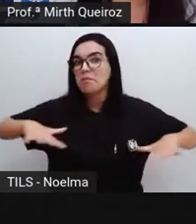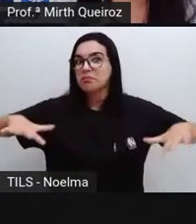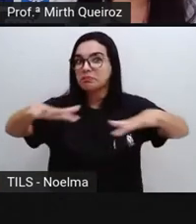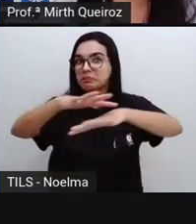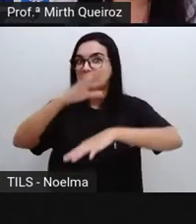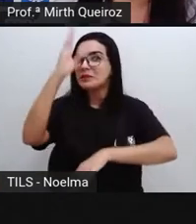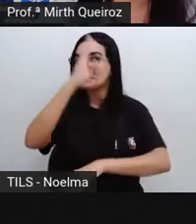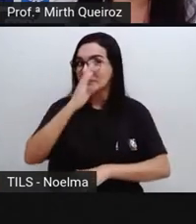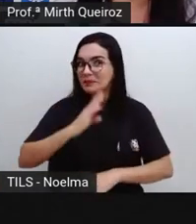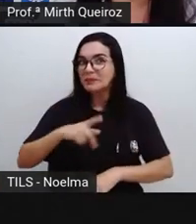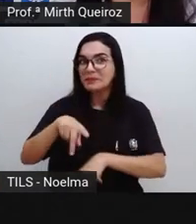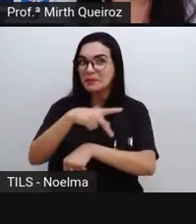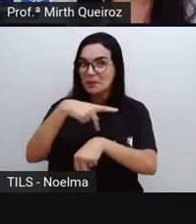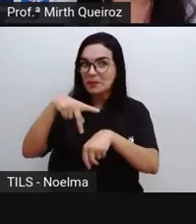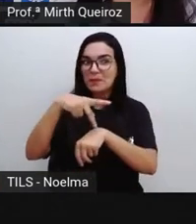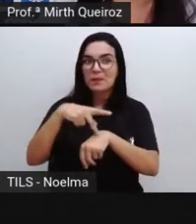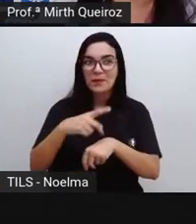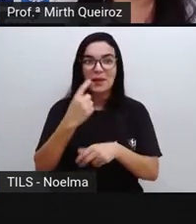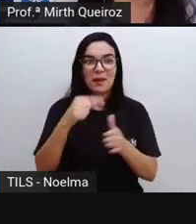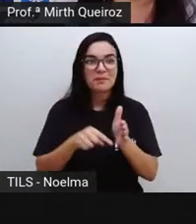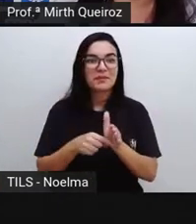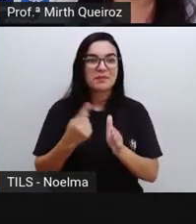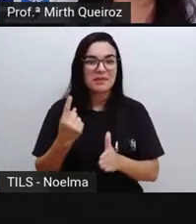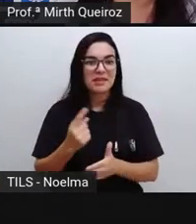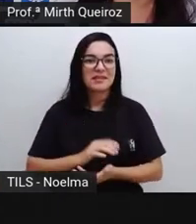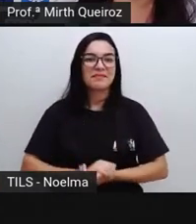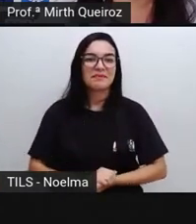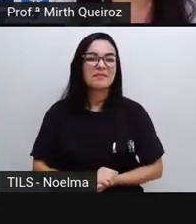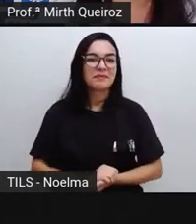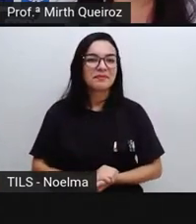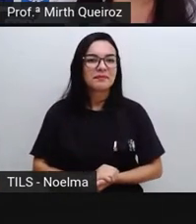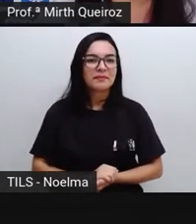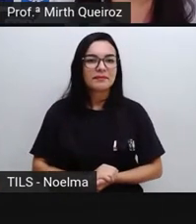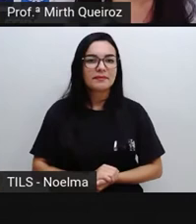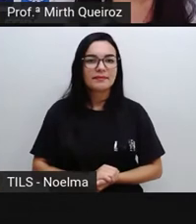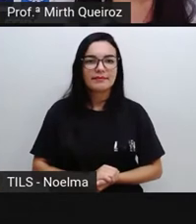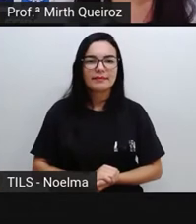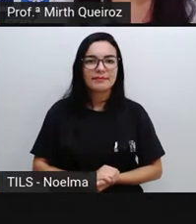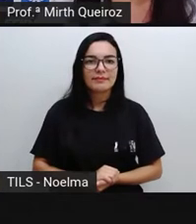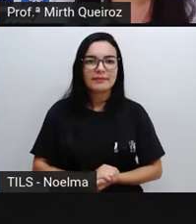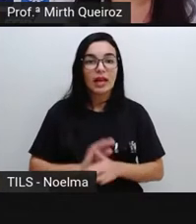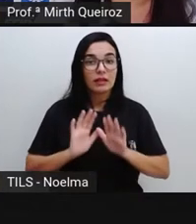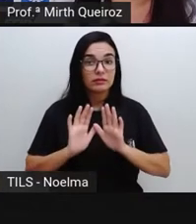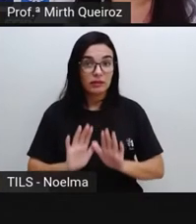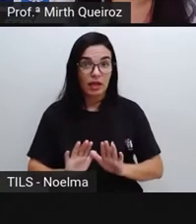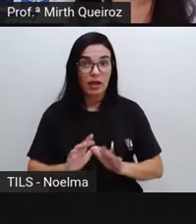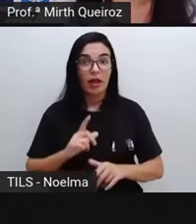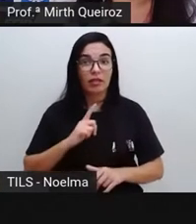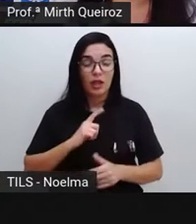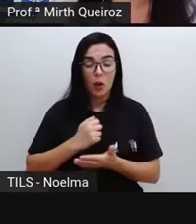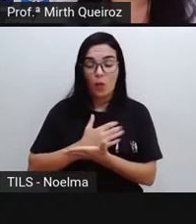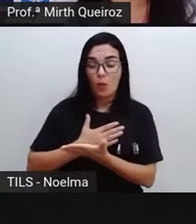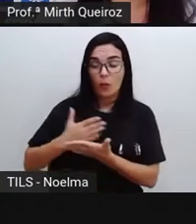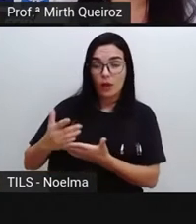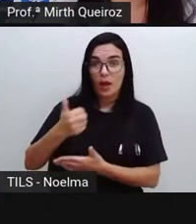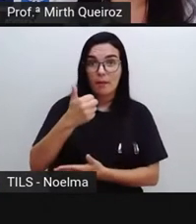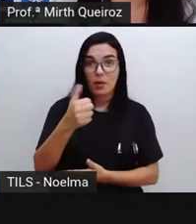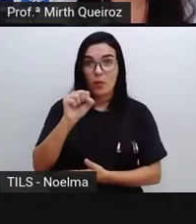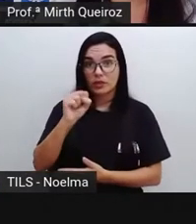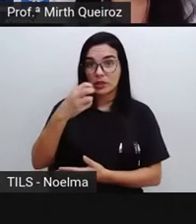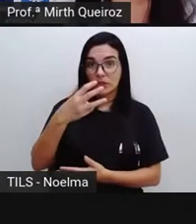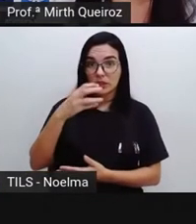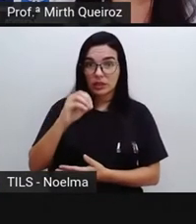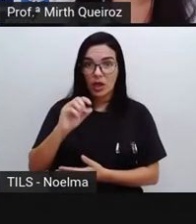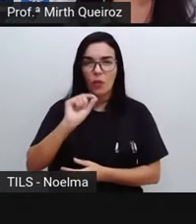país, foi a primeira vacinação em massa. No entanto, a partir de 1.830,